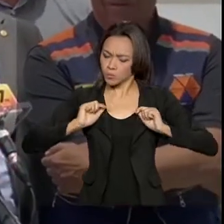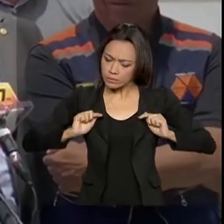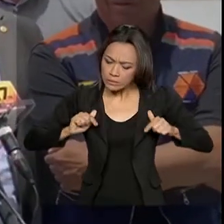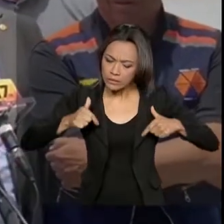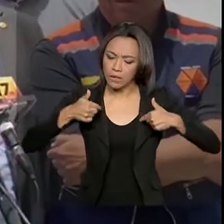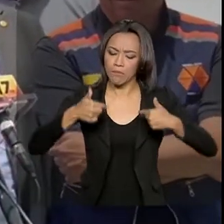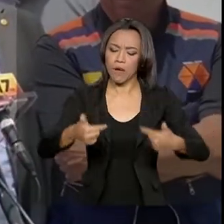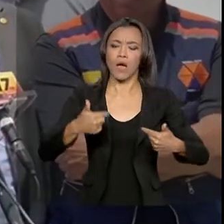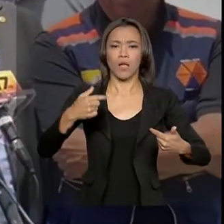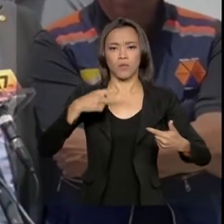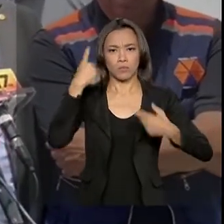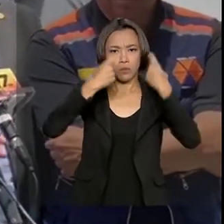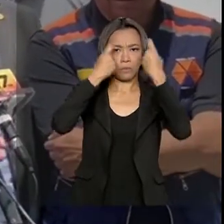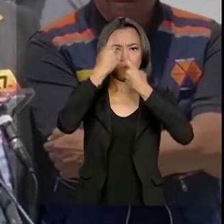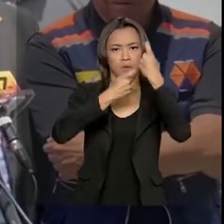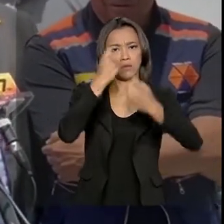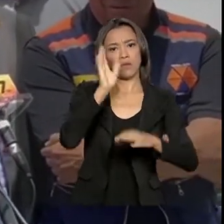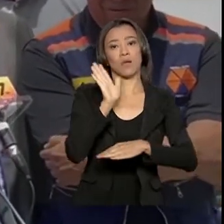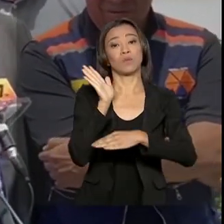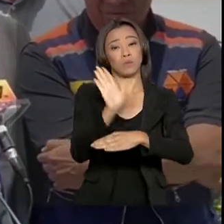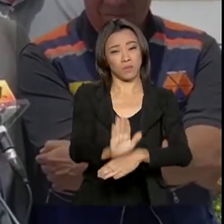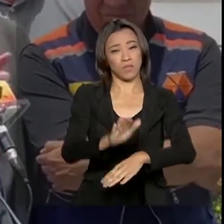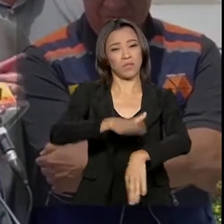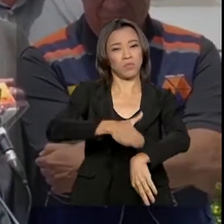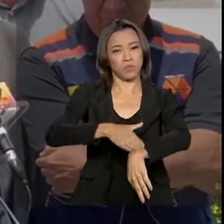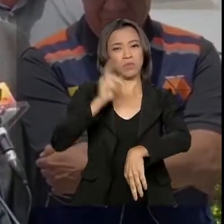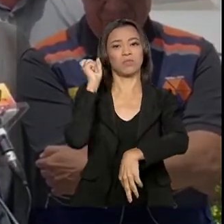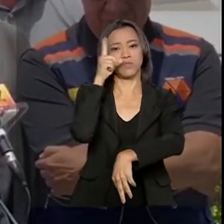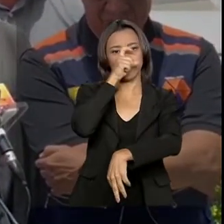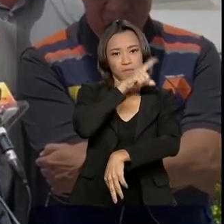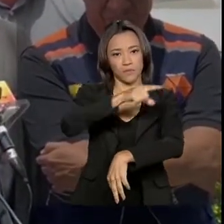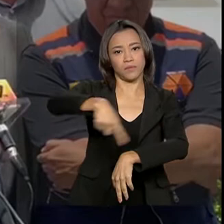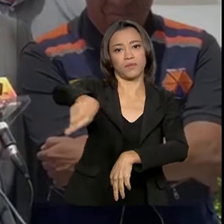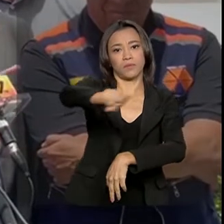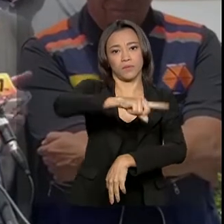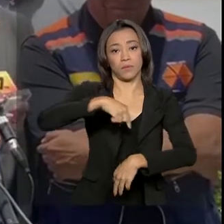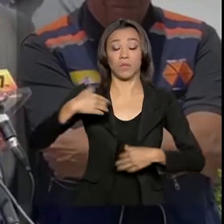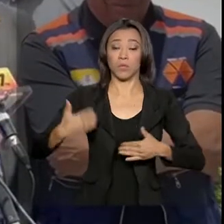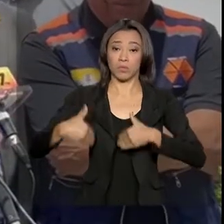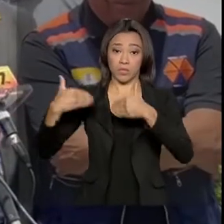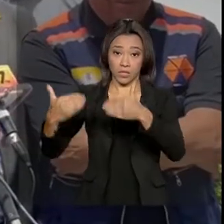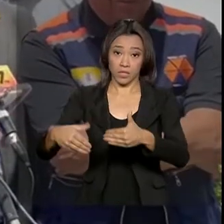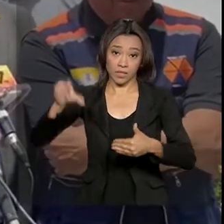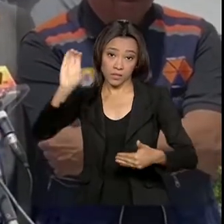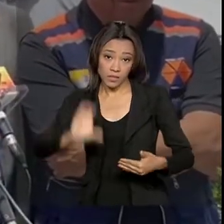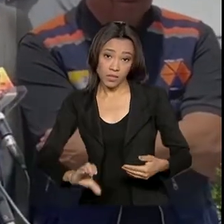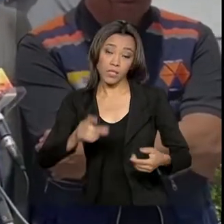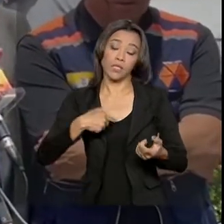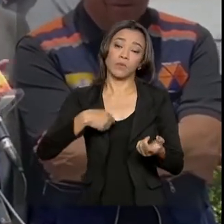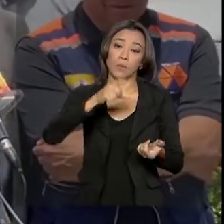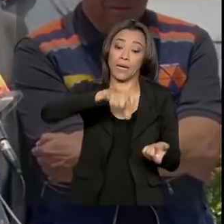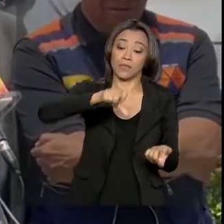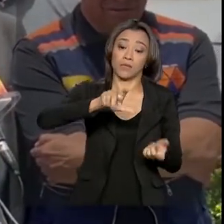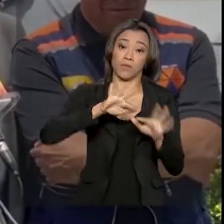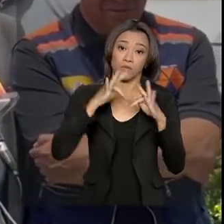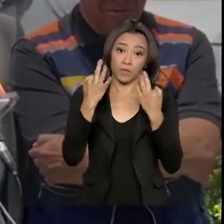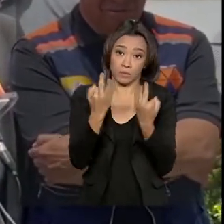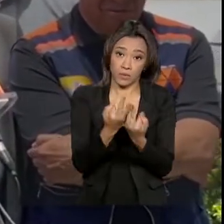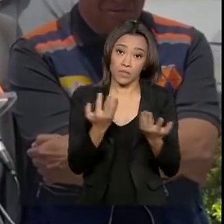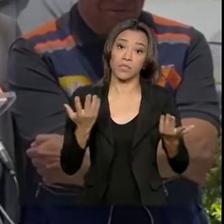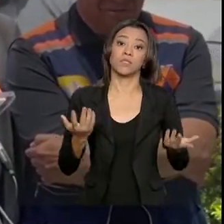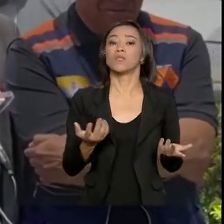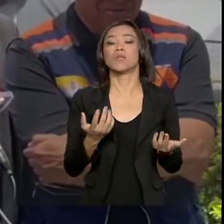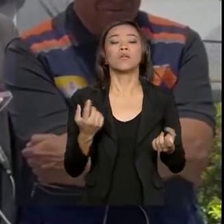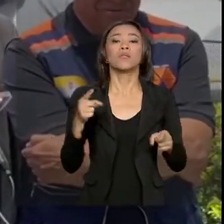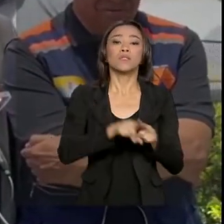de ajudar os mineiros nesse momento difícil. Ministério da Cidadania, antecipação do Bolsa Família, utilização do Sistema